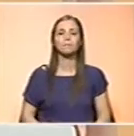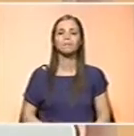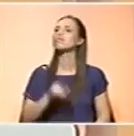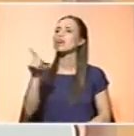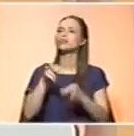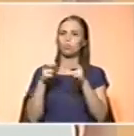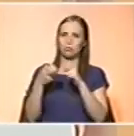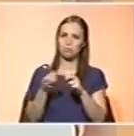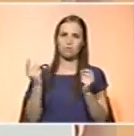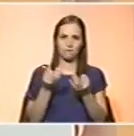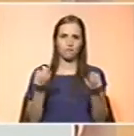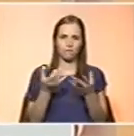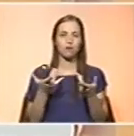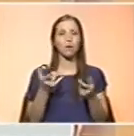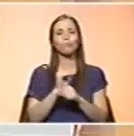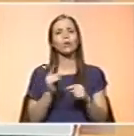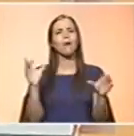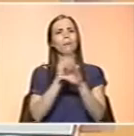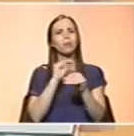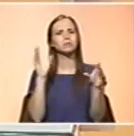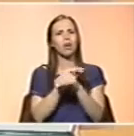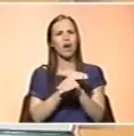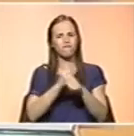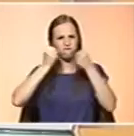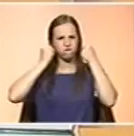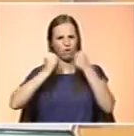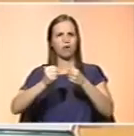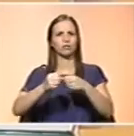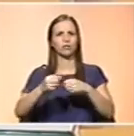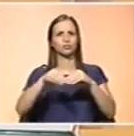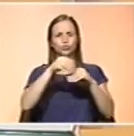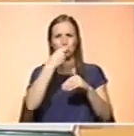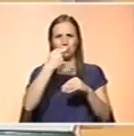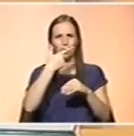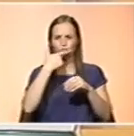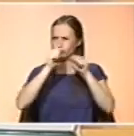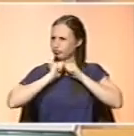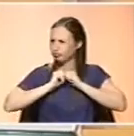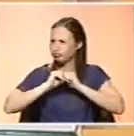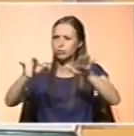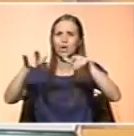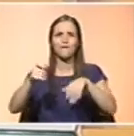publicidade muito forte à volta dos suplementos, das vitaminas, etc.